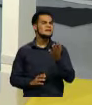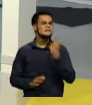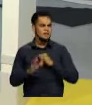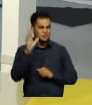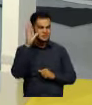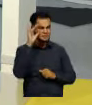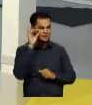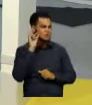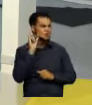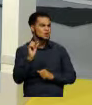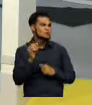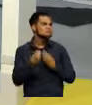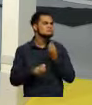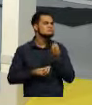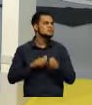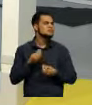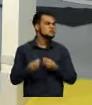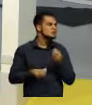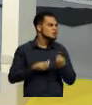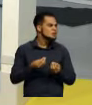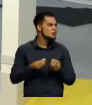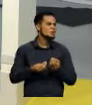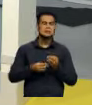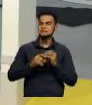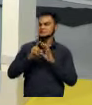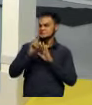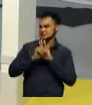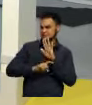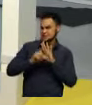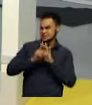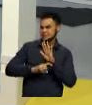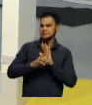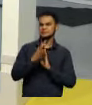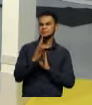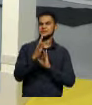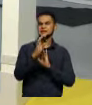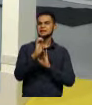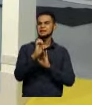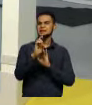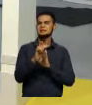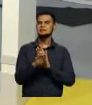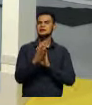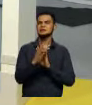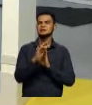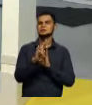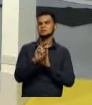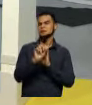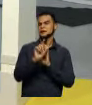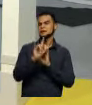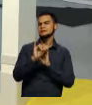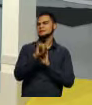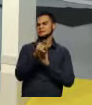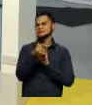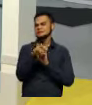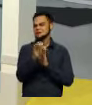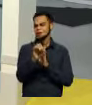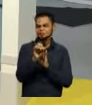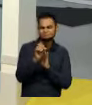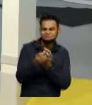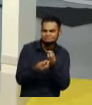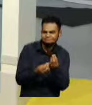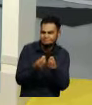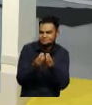pouquinho do que é essa textualização? A textualização, ela está muito ligada à